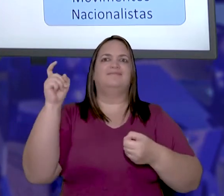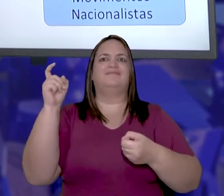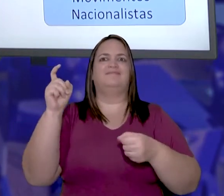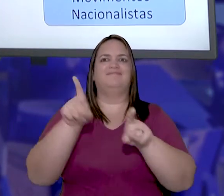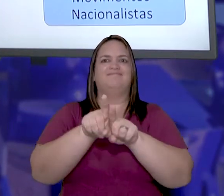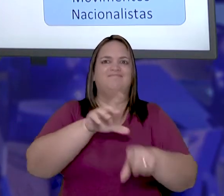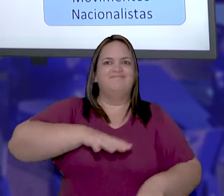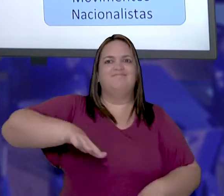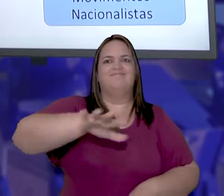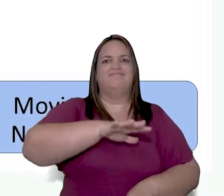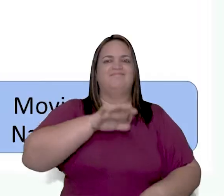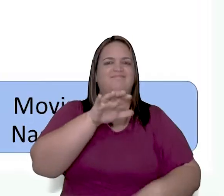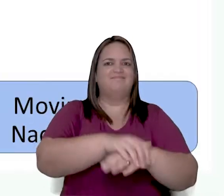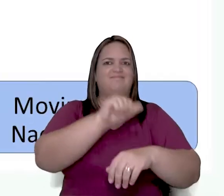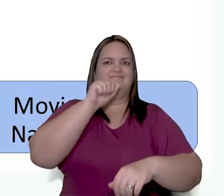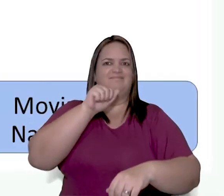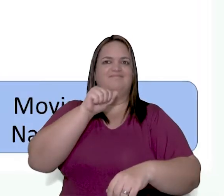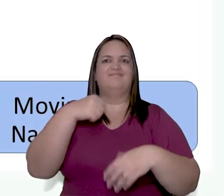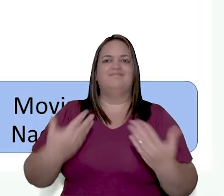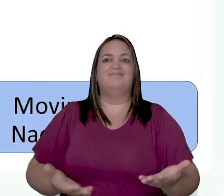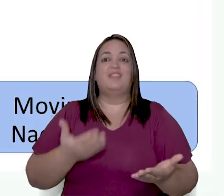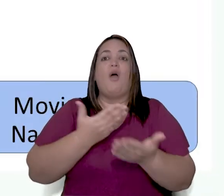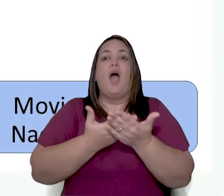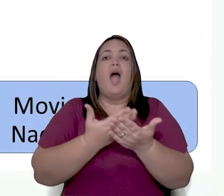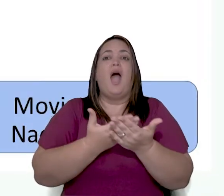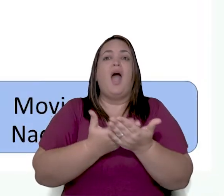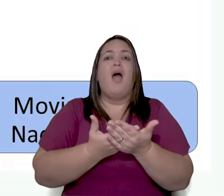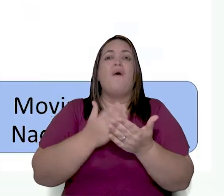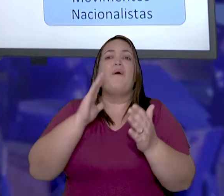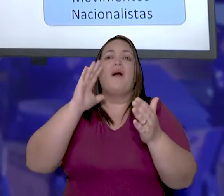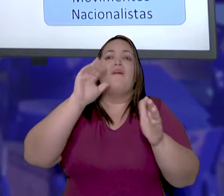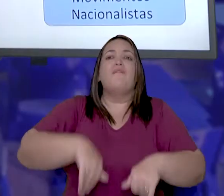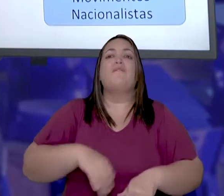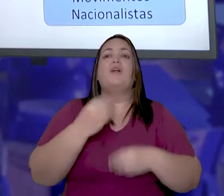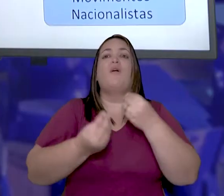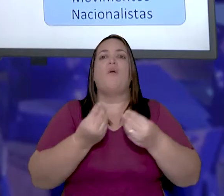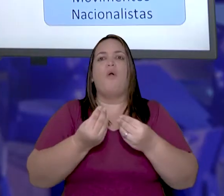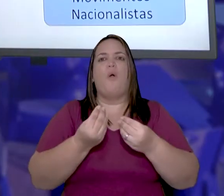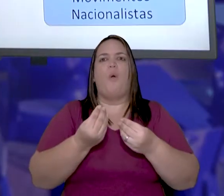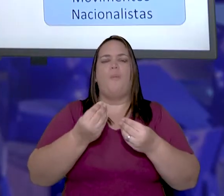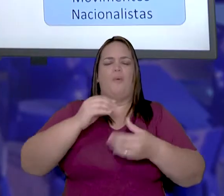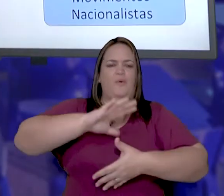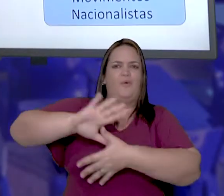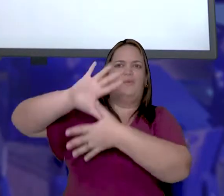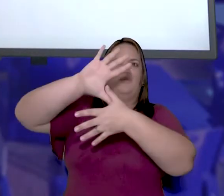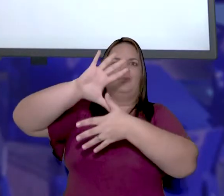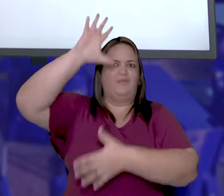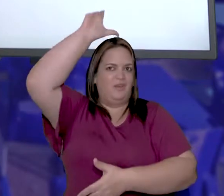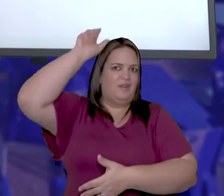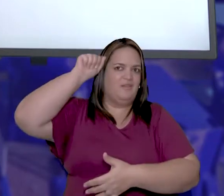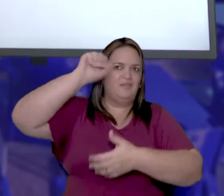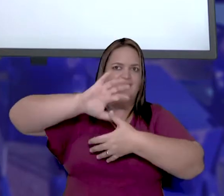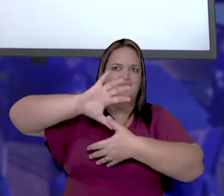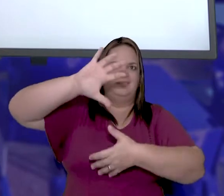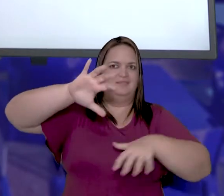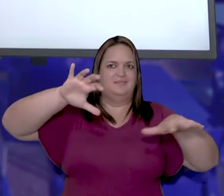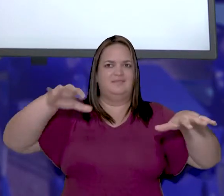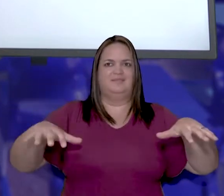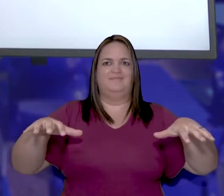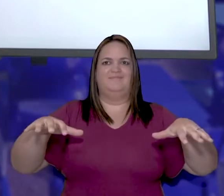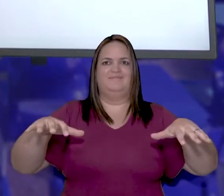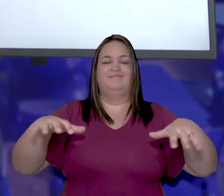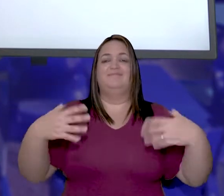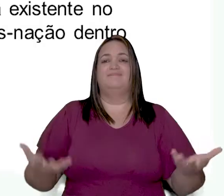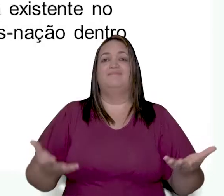Finalizamos a aula passada com a partilha do continente africano. Porém, na aula de hoje,